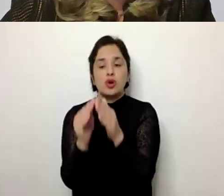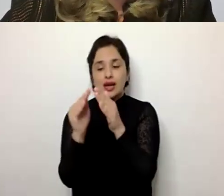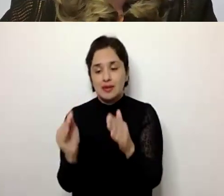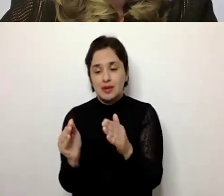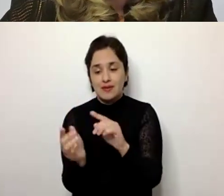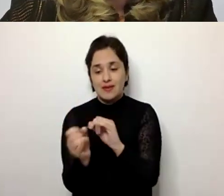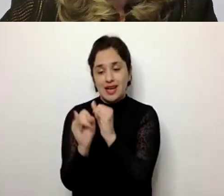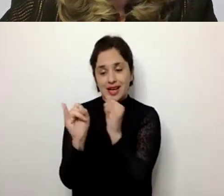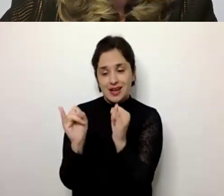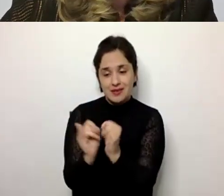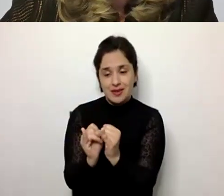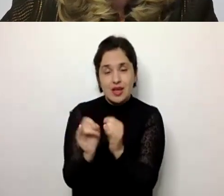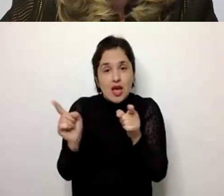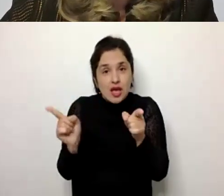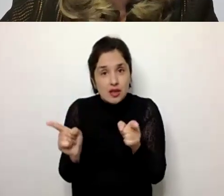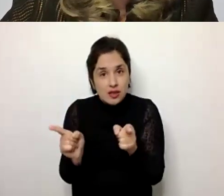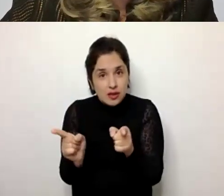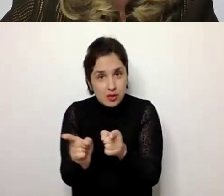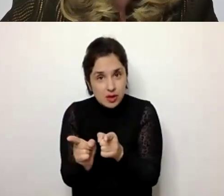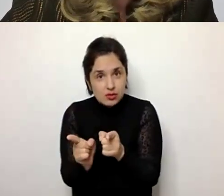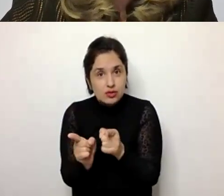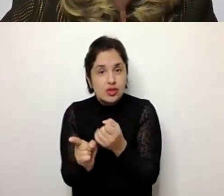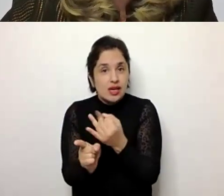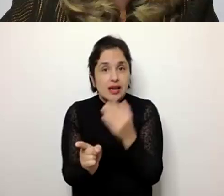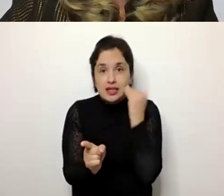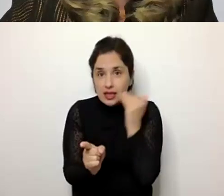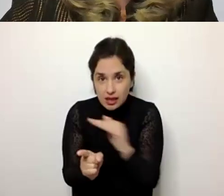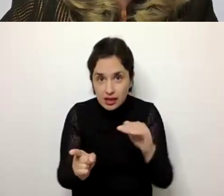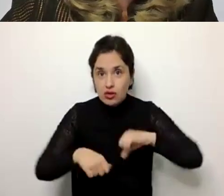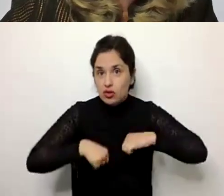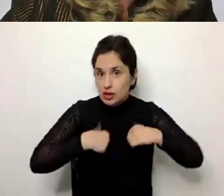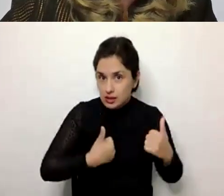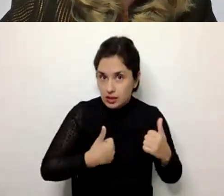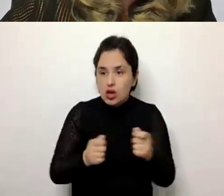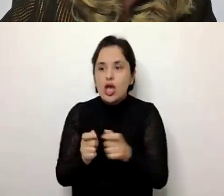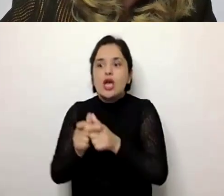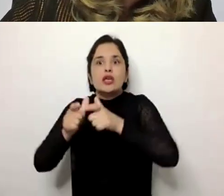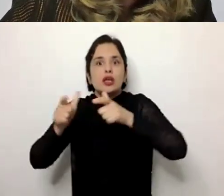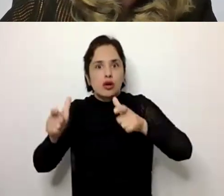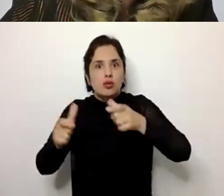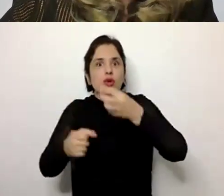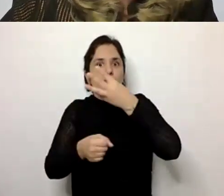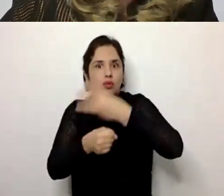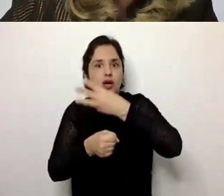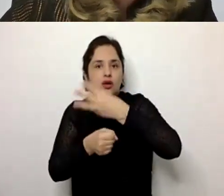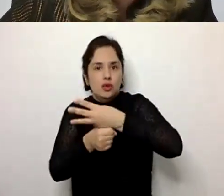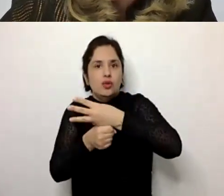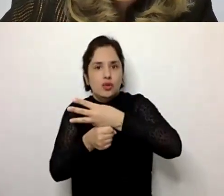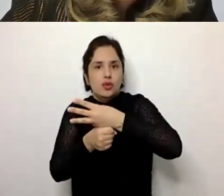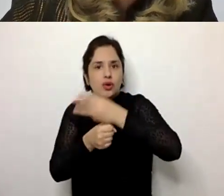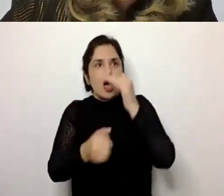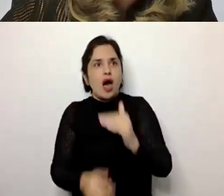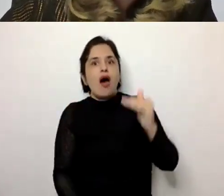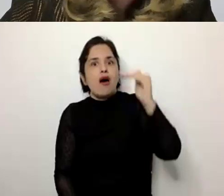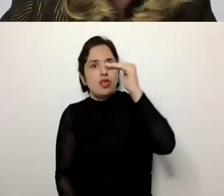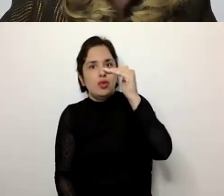uma diminuição na quantidade de crianças e adolescentes, e um aumento nos adultos e nos idosos,